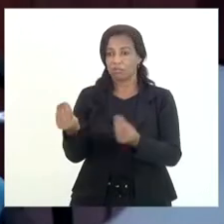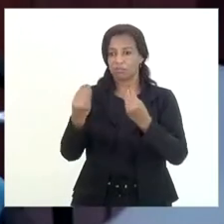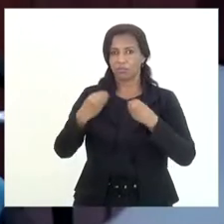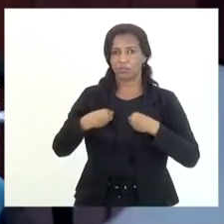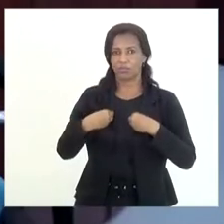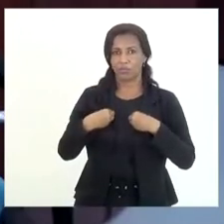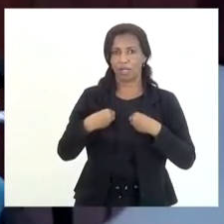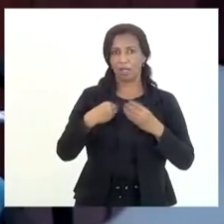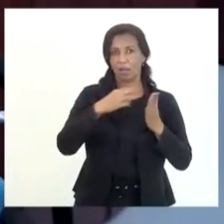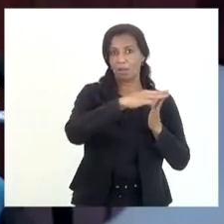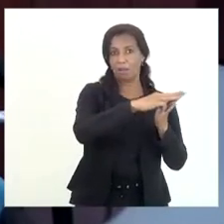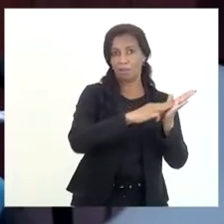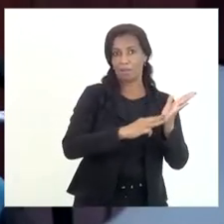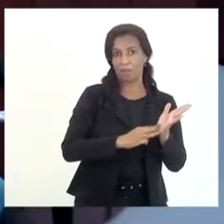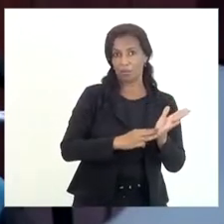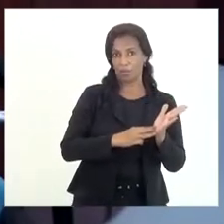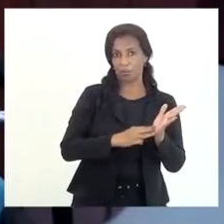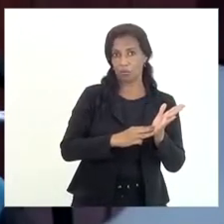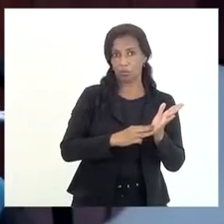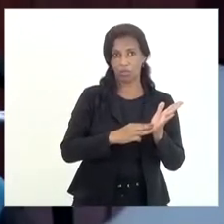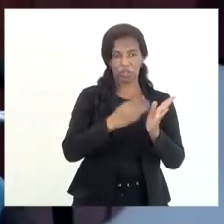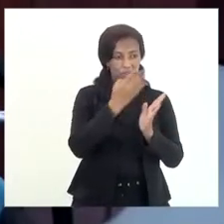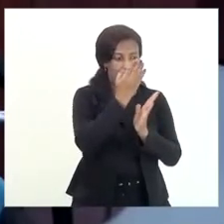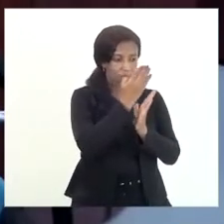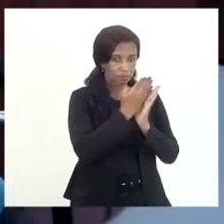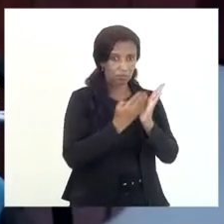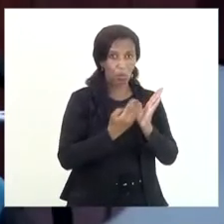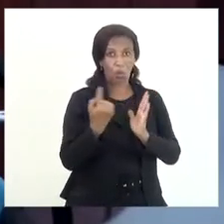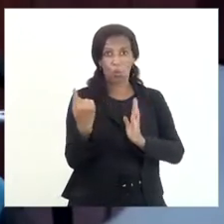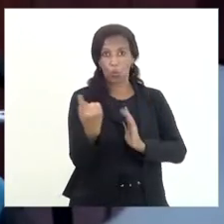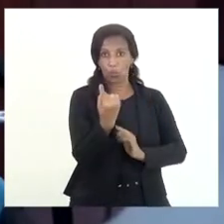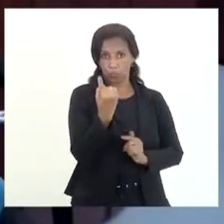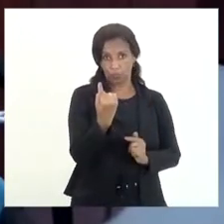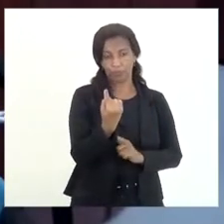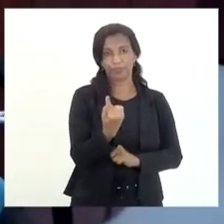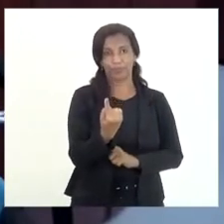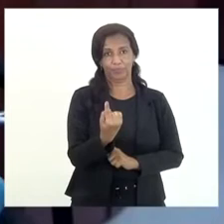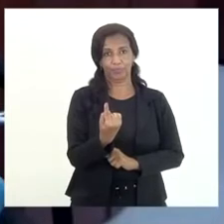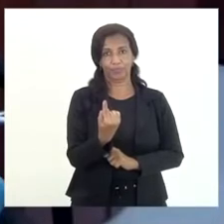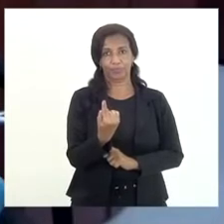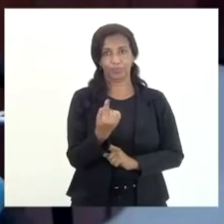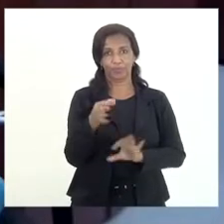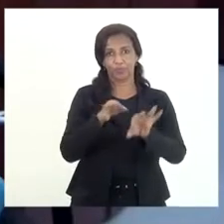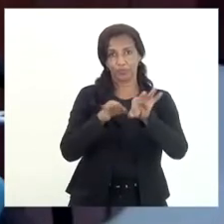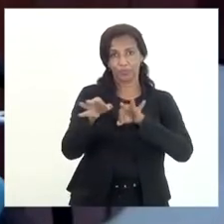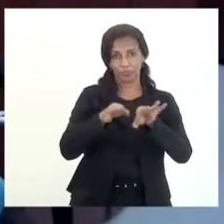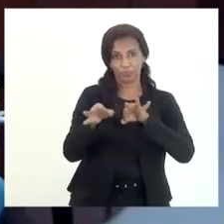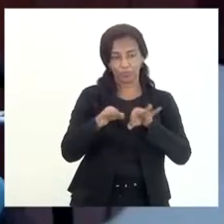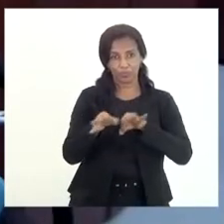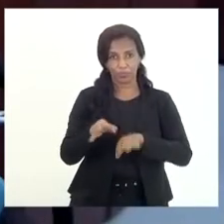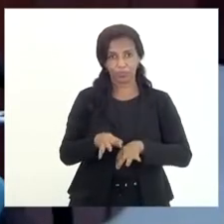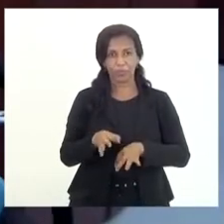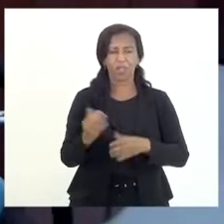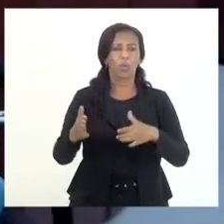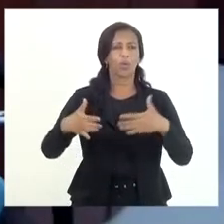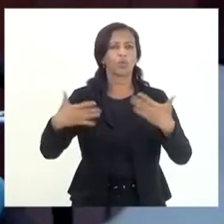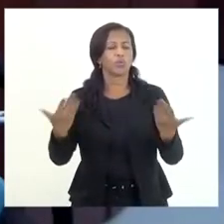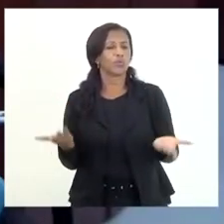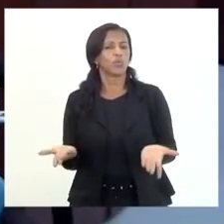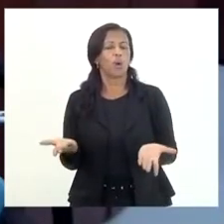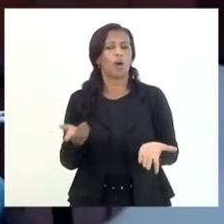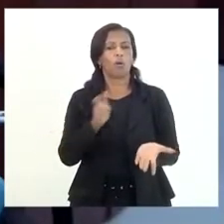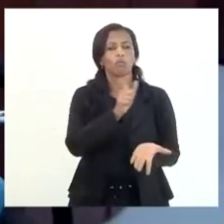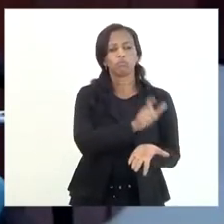uma metodologia padrão uma metodologia uniforme de apuração de qual seria